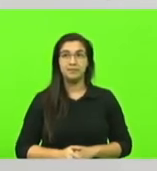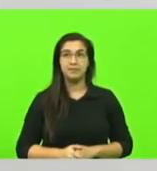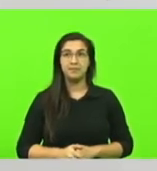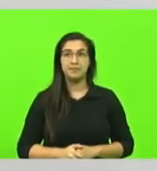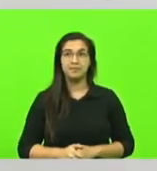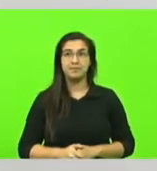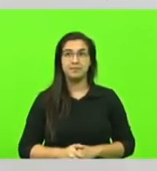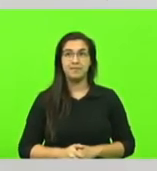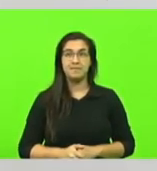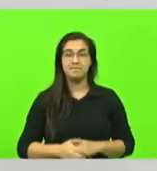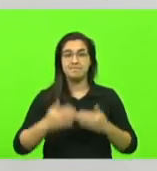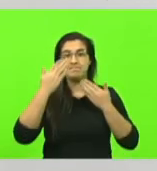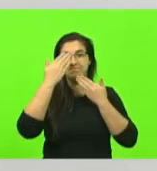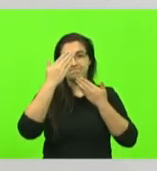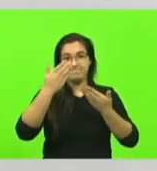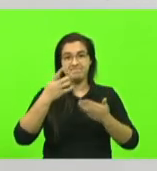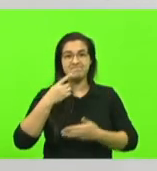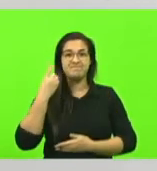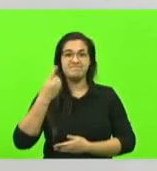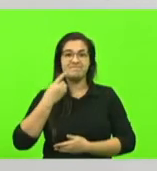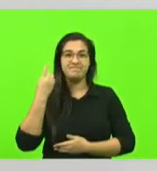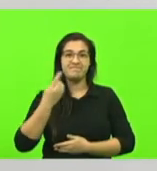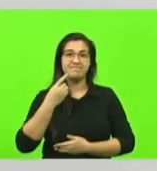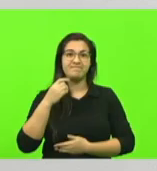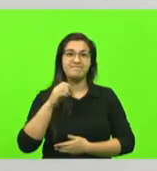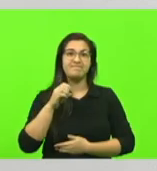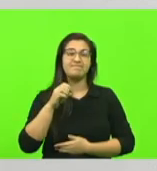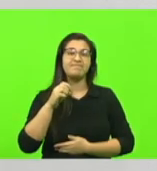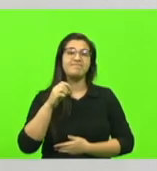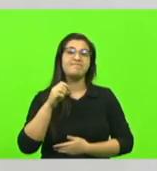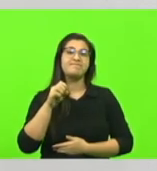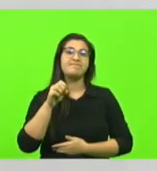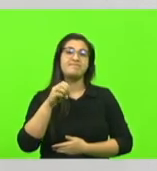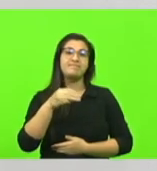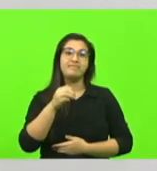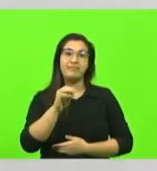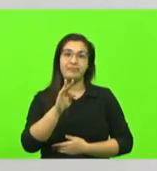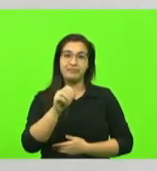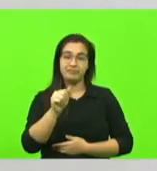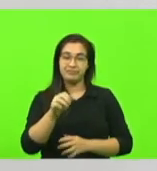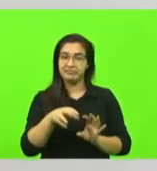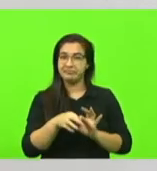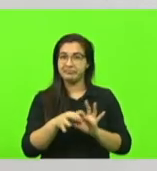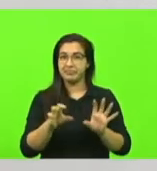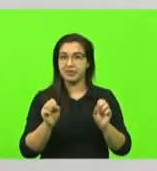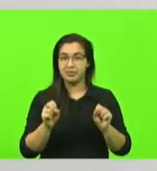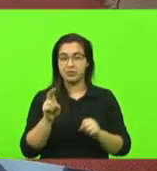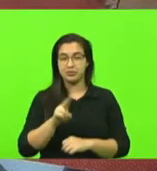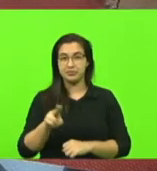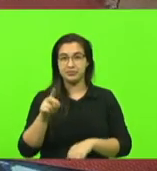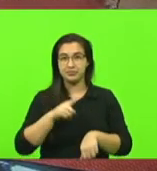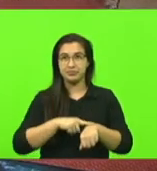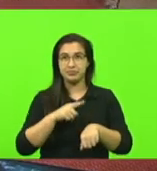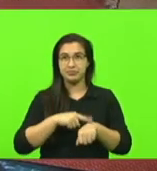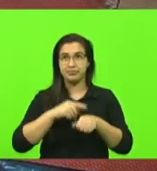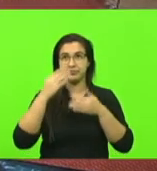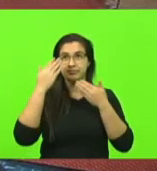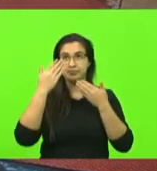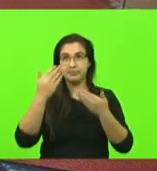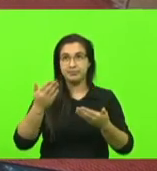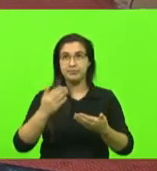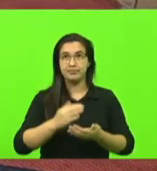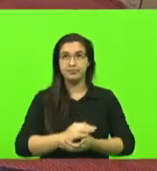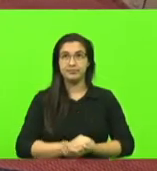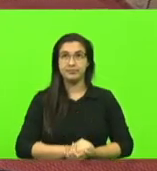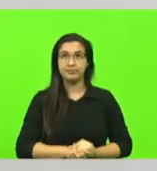quero agradecer ao deputado Sérgio Mota grande parceiro nosso aqui por ter nos cedido o tempo muito obrigado mesmo deputado